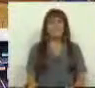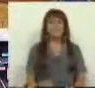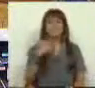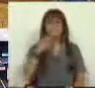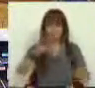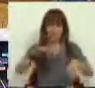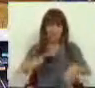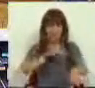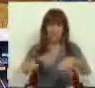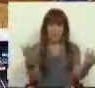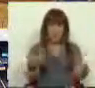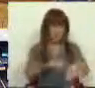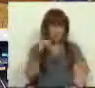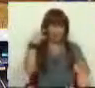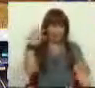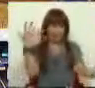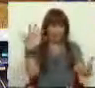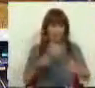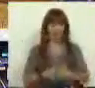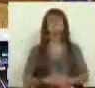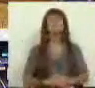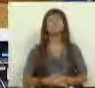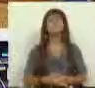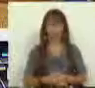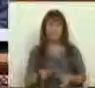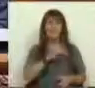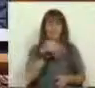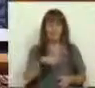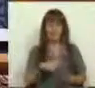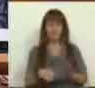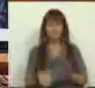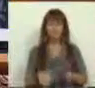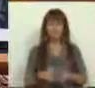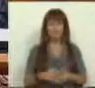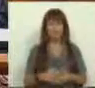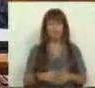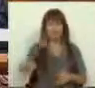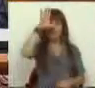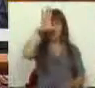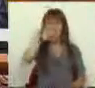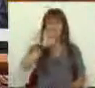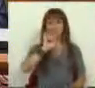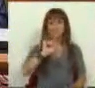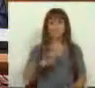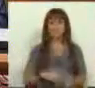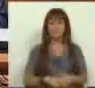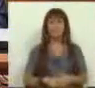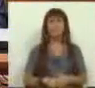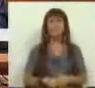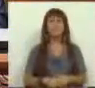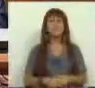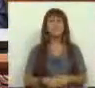Peço-lhe para concluir, Sr. Deputado, já passou o tempo. Sr. Presidente, o Governo...